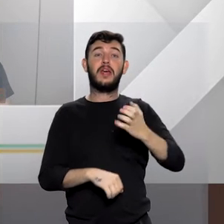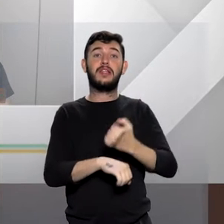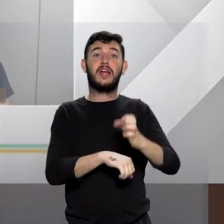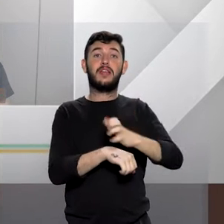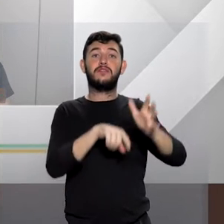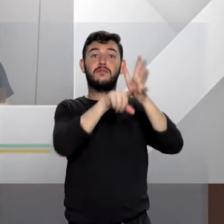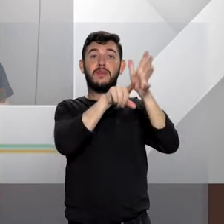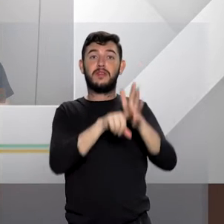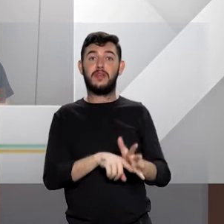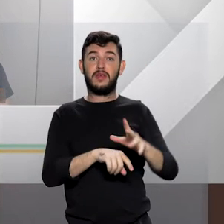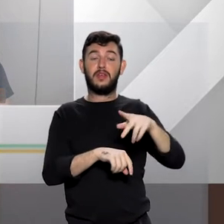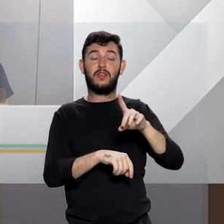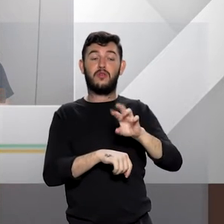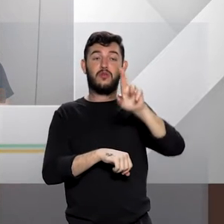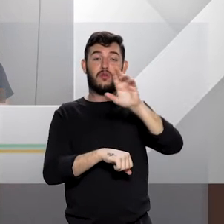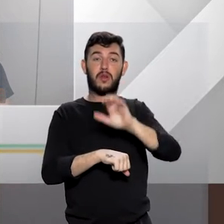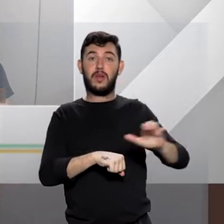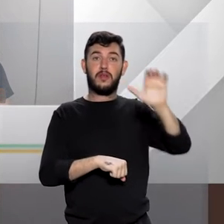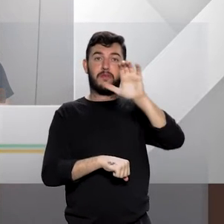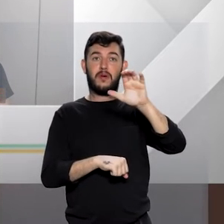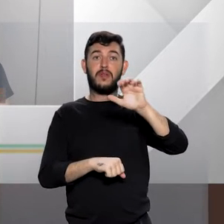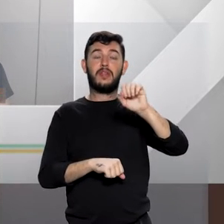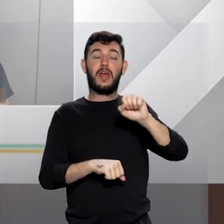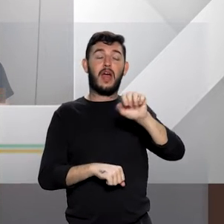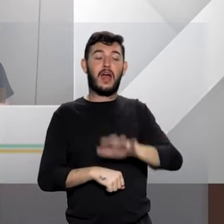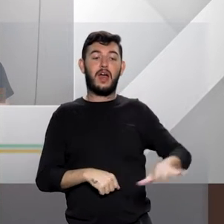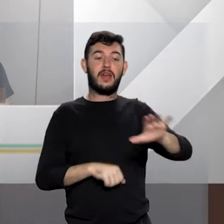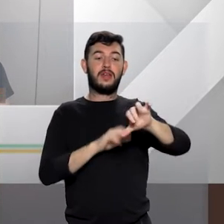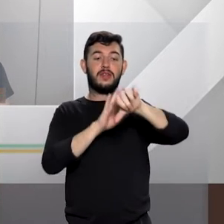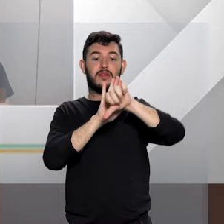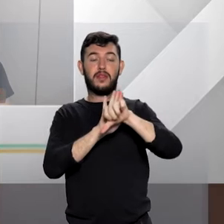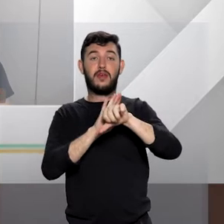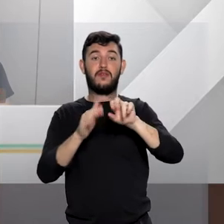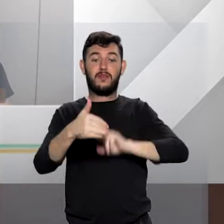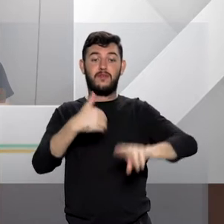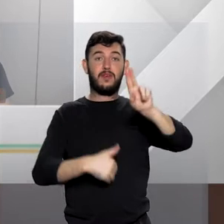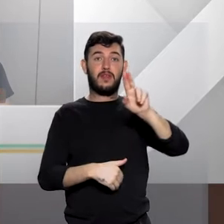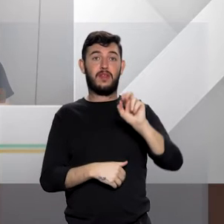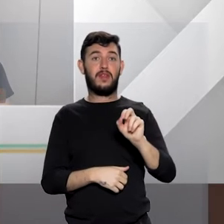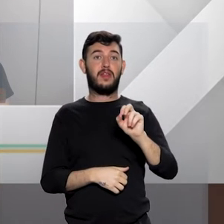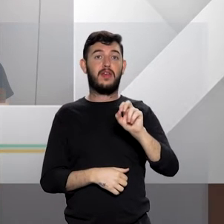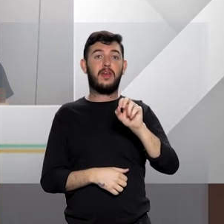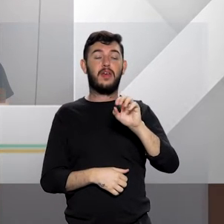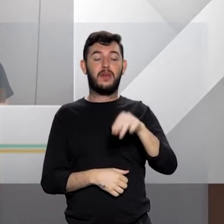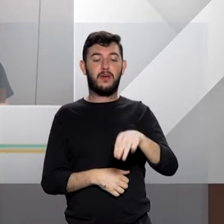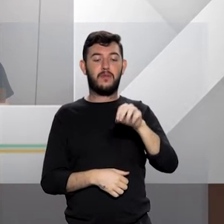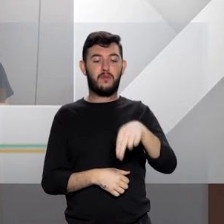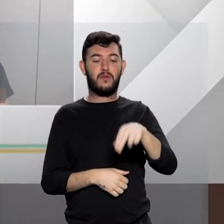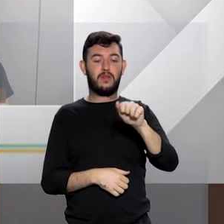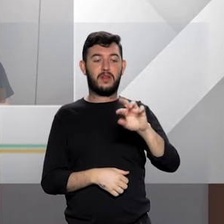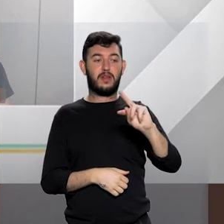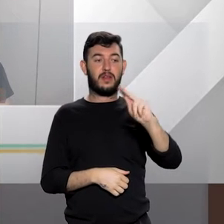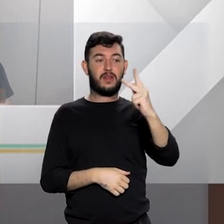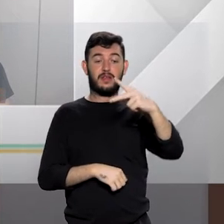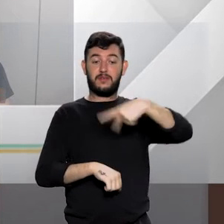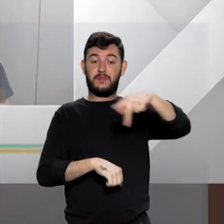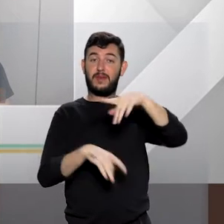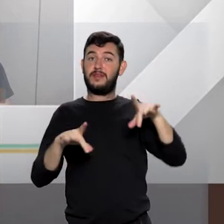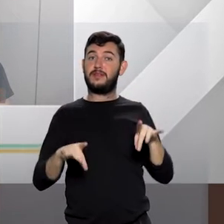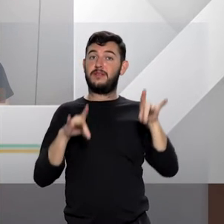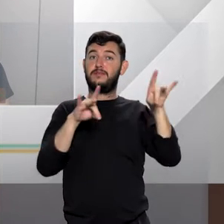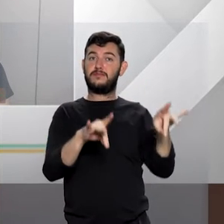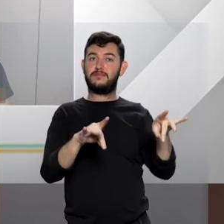-doutorado em criminologia pela Universidade Monash, em Melbourne, na Austrália. Mestre pela